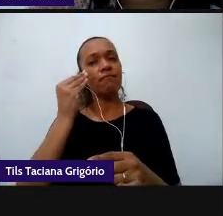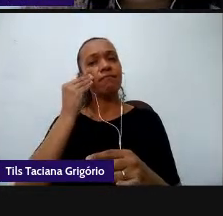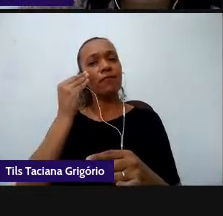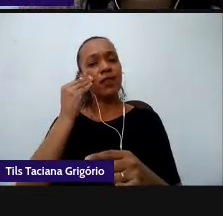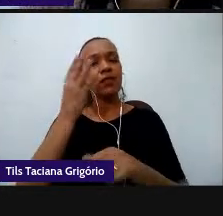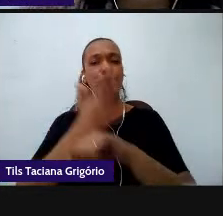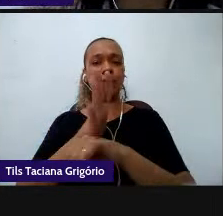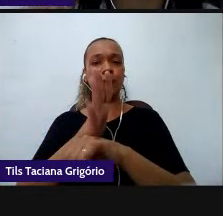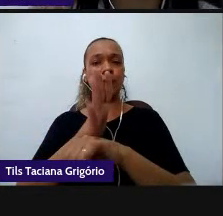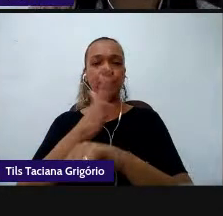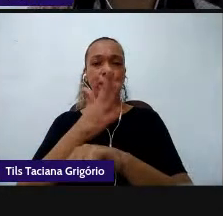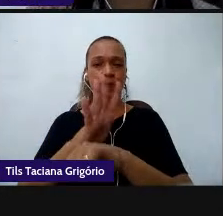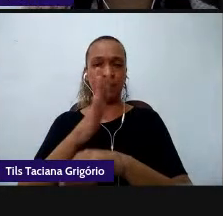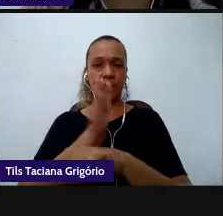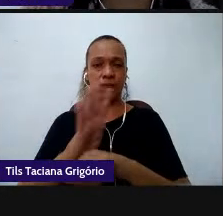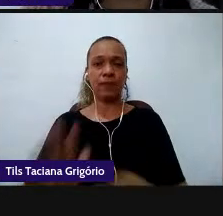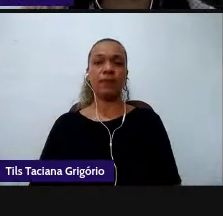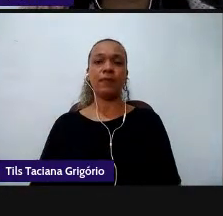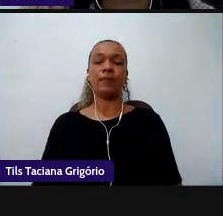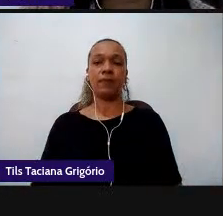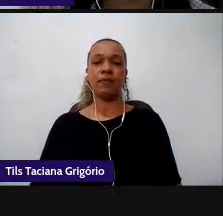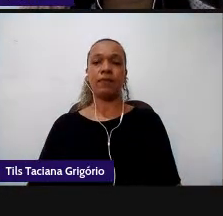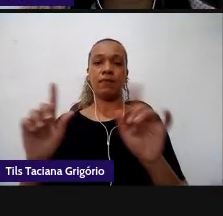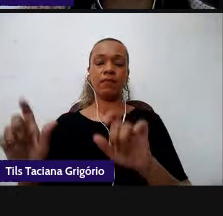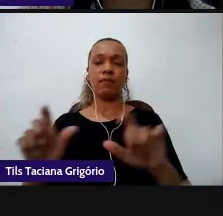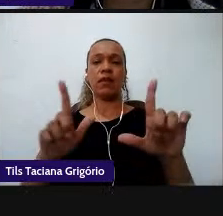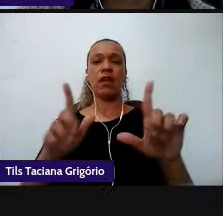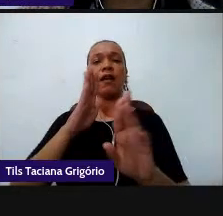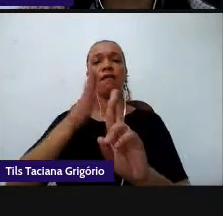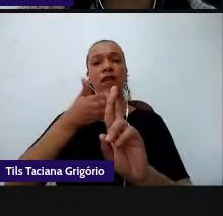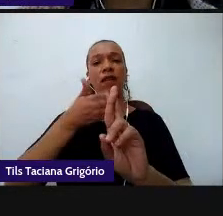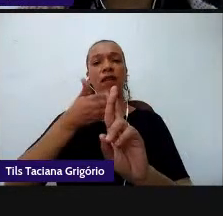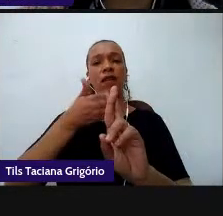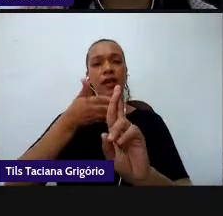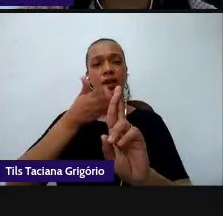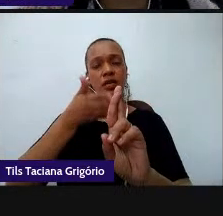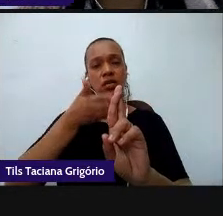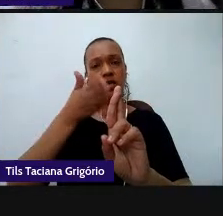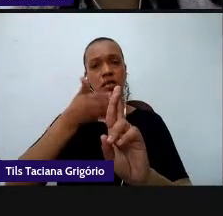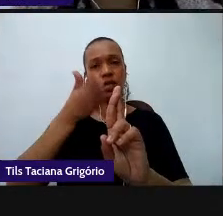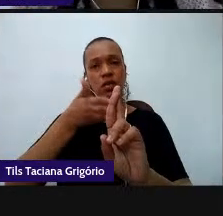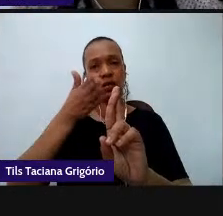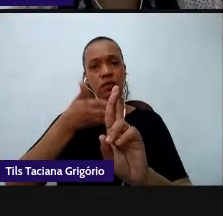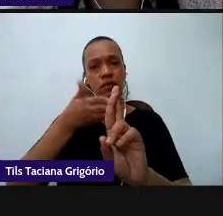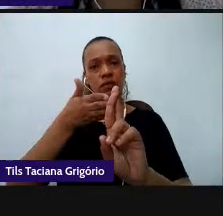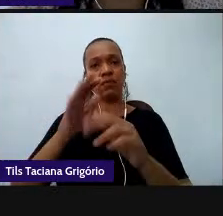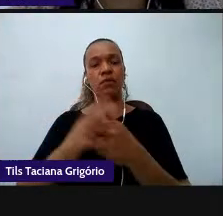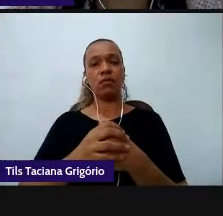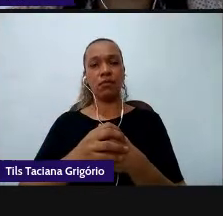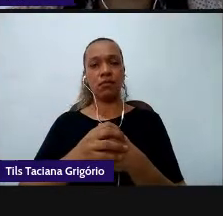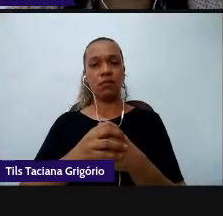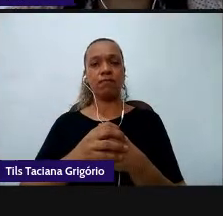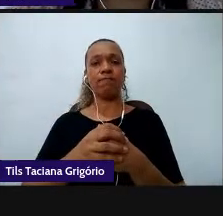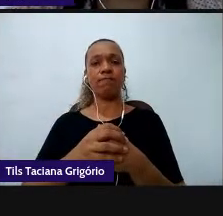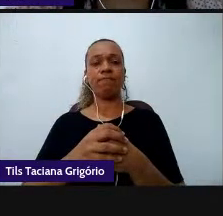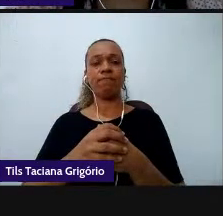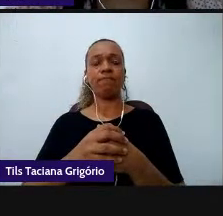na sequência as nossas referências e eu me coloco a